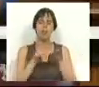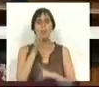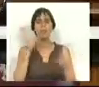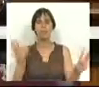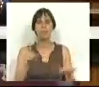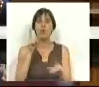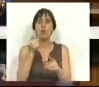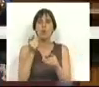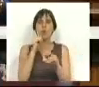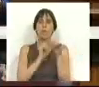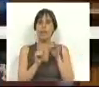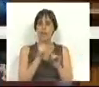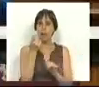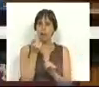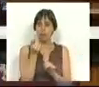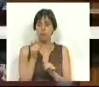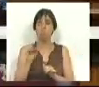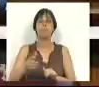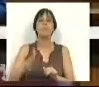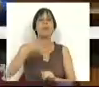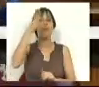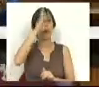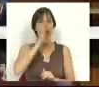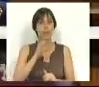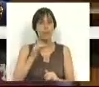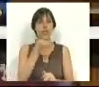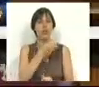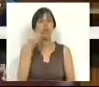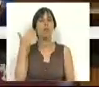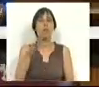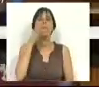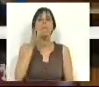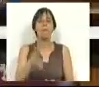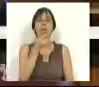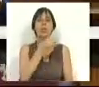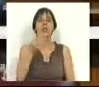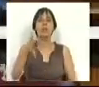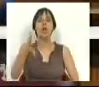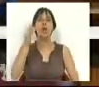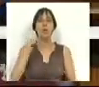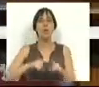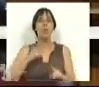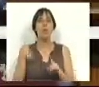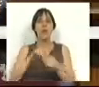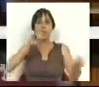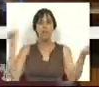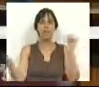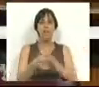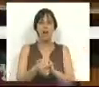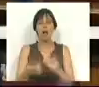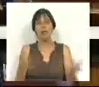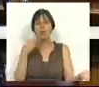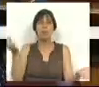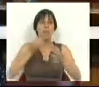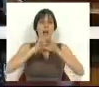Deputado, vamos um pouco mais atrás. Primeiro-Ministro, em 2011, dizia que 2012 era o ano de viragem, dadas